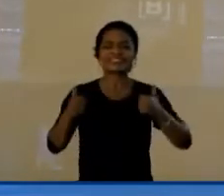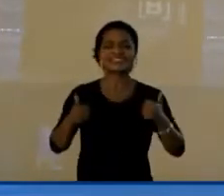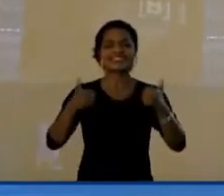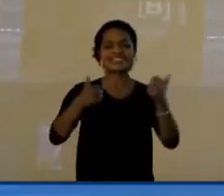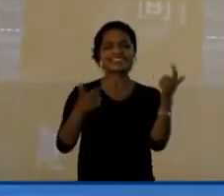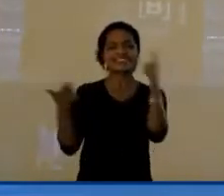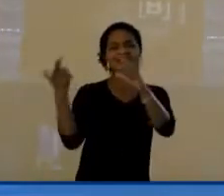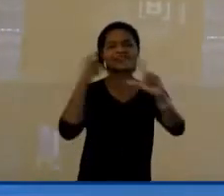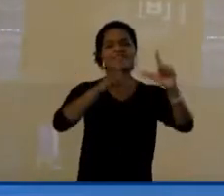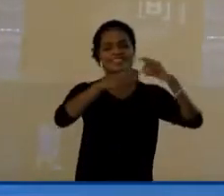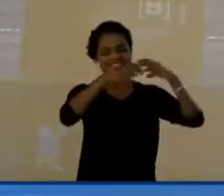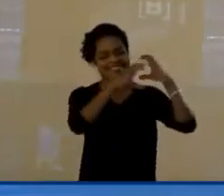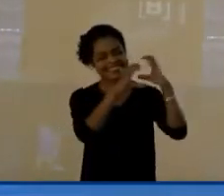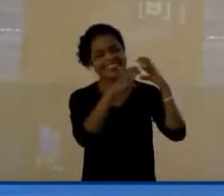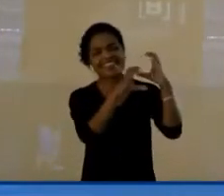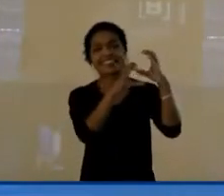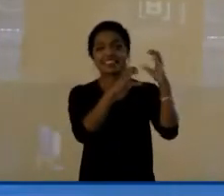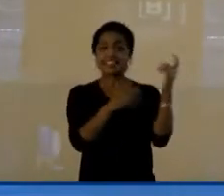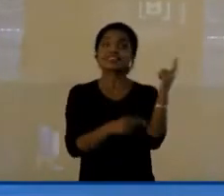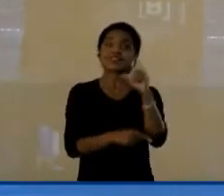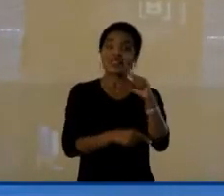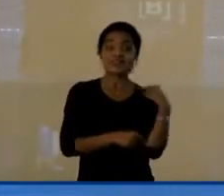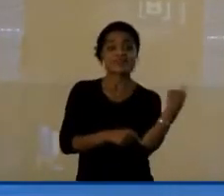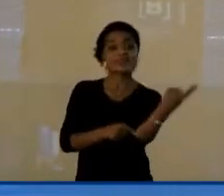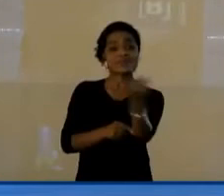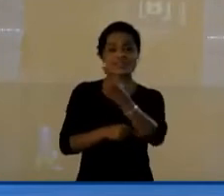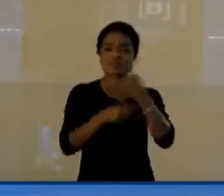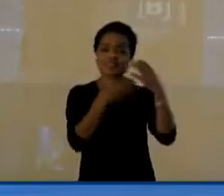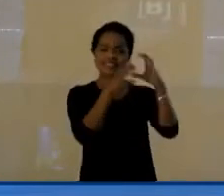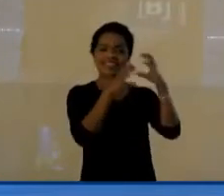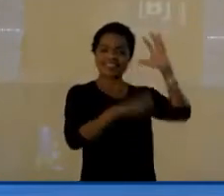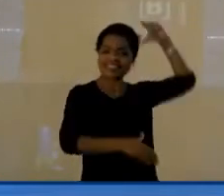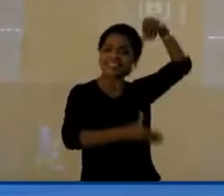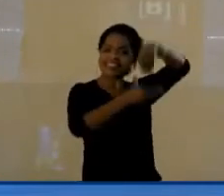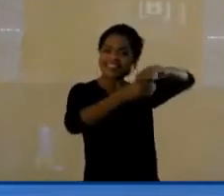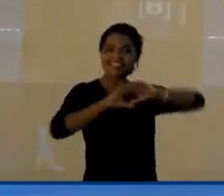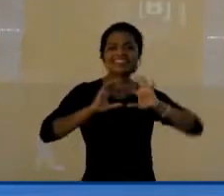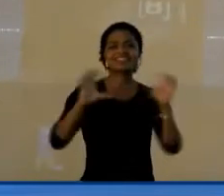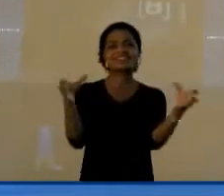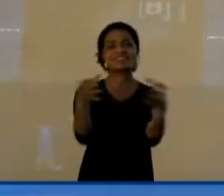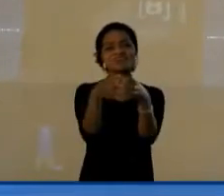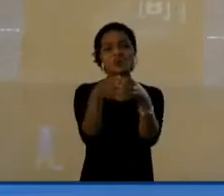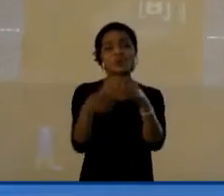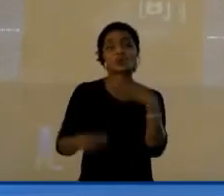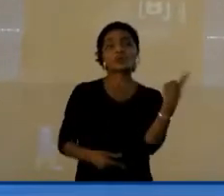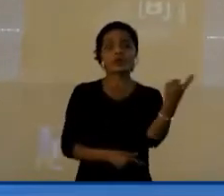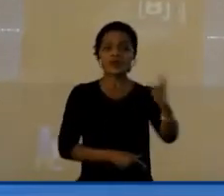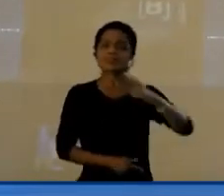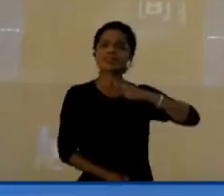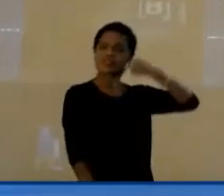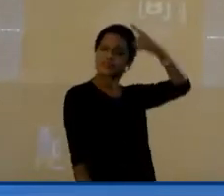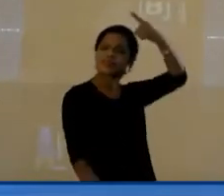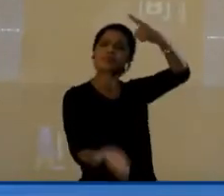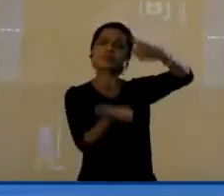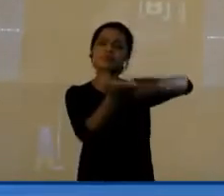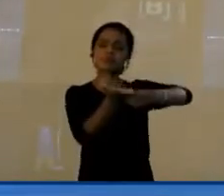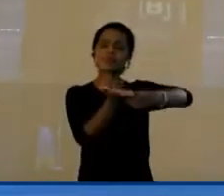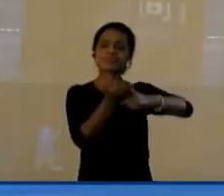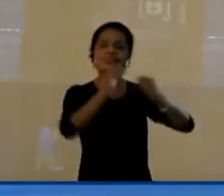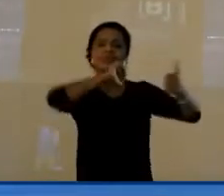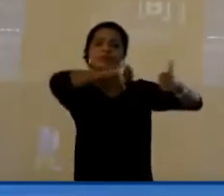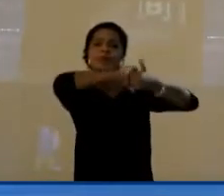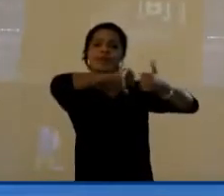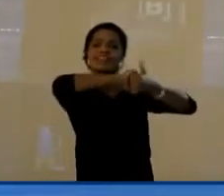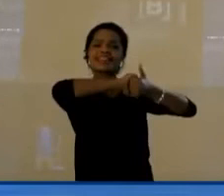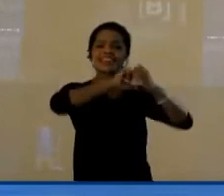ciência. Nós fazemos ciência dentro do grupo Oncoclínicas. Nós temos esse compromisso com uma qualidade